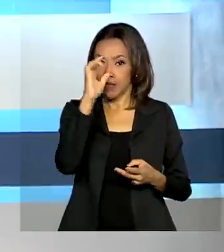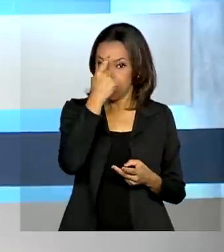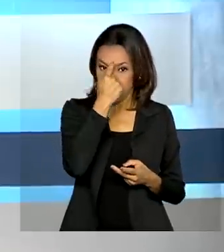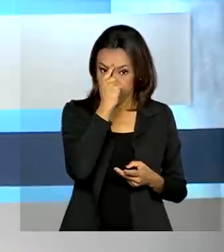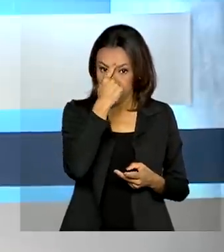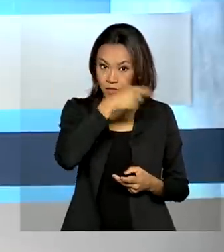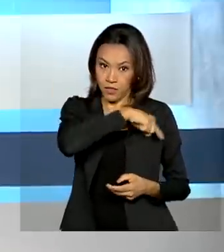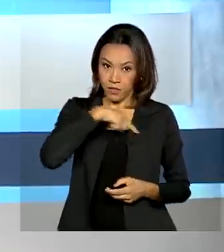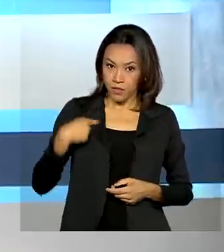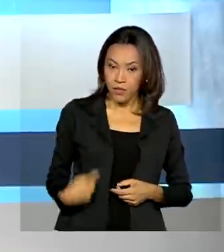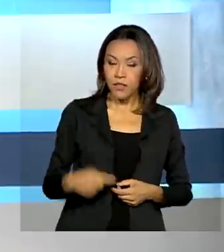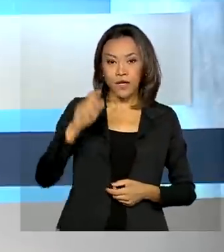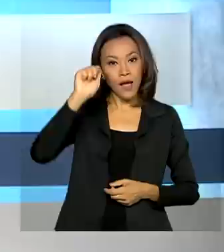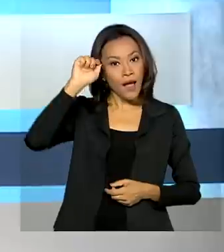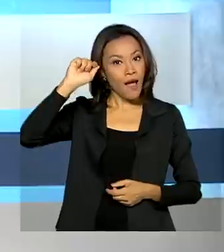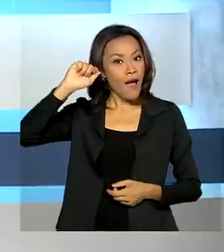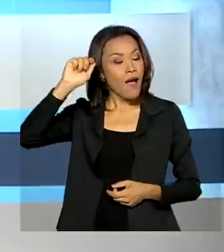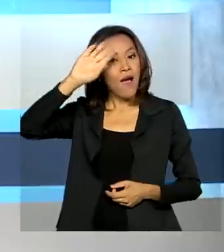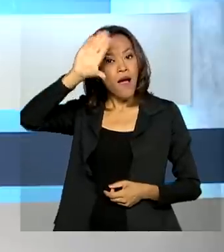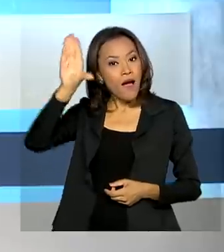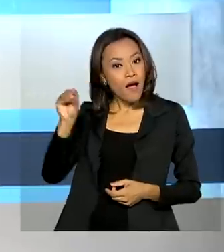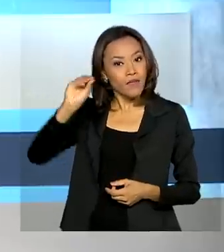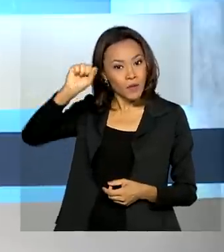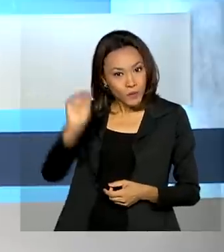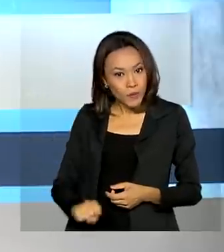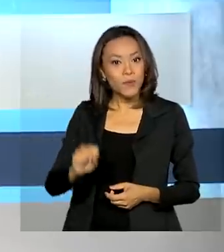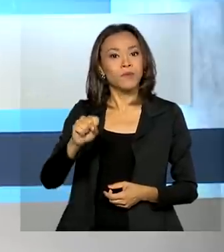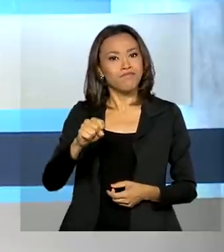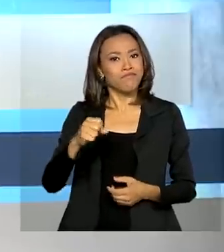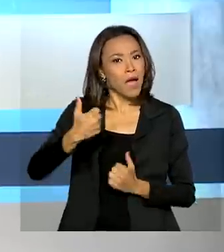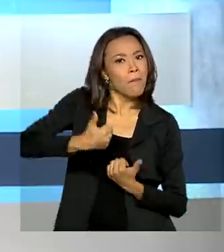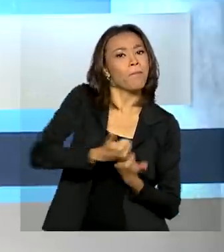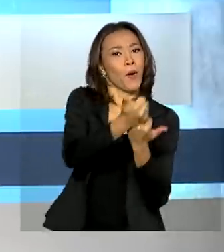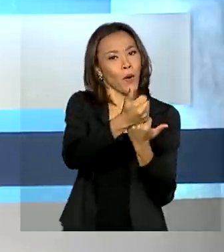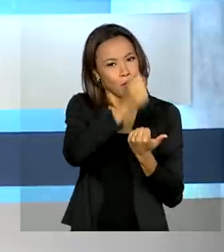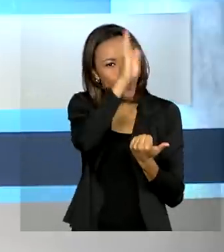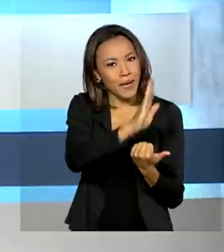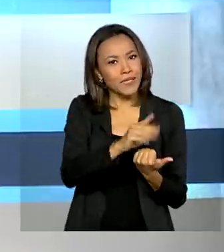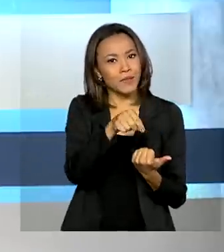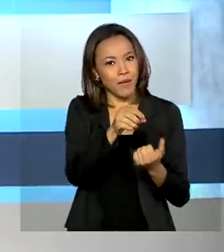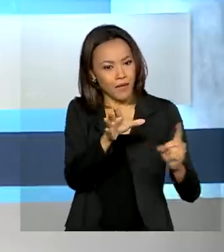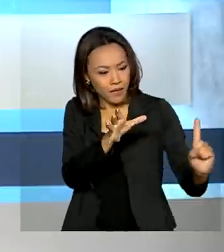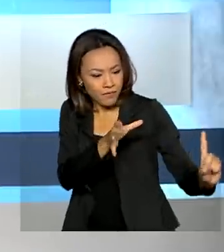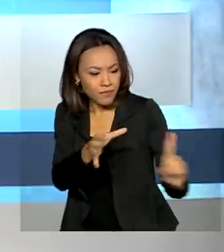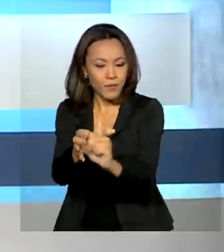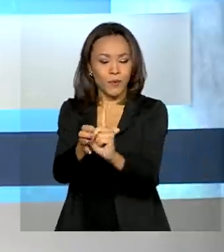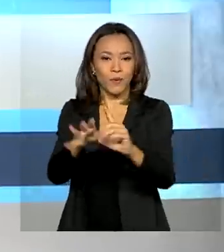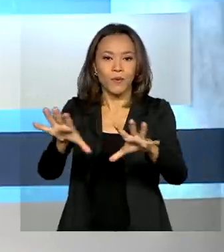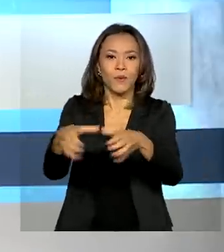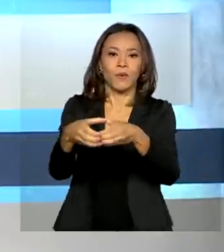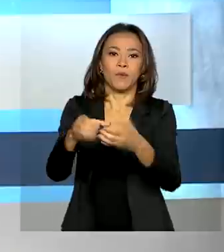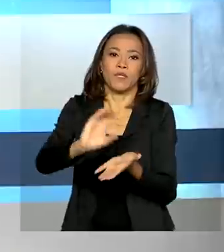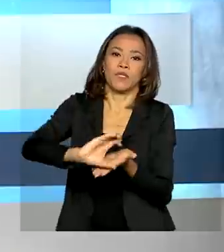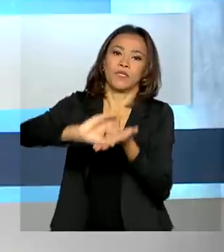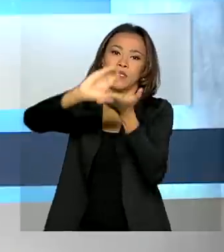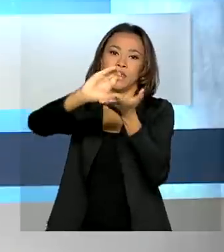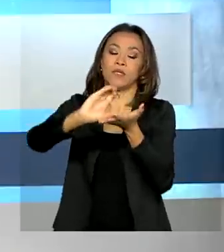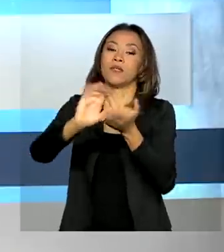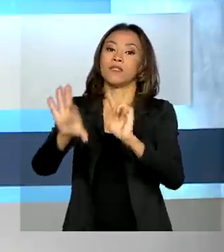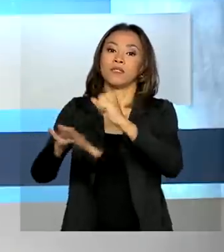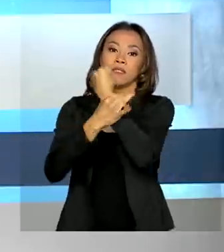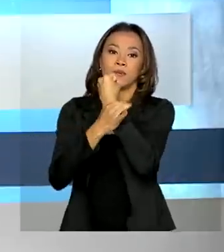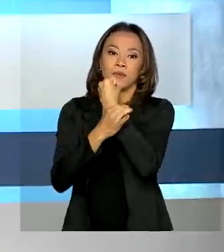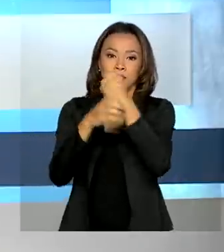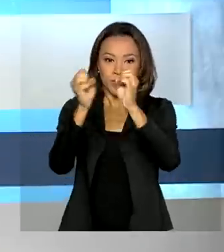África do Sul, manifestou apoio à candidatura brasileira para membro rotativo do Conselho de Segurança da Organização